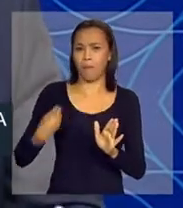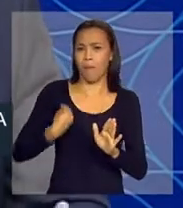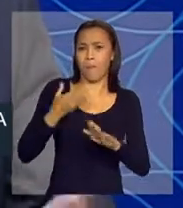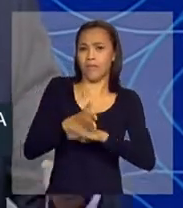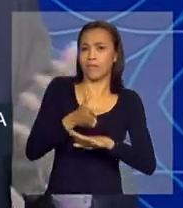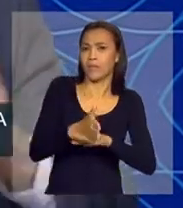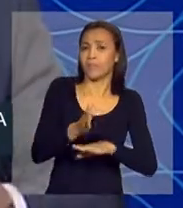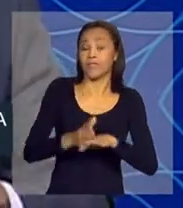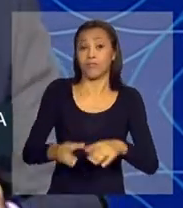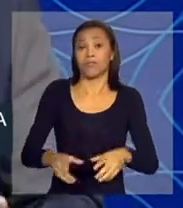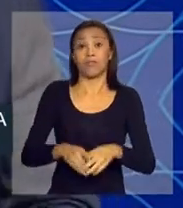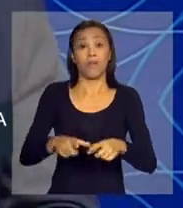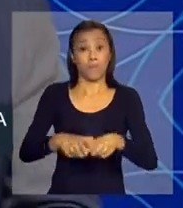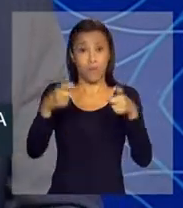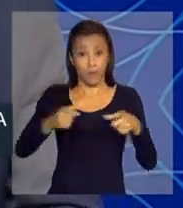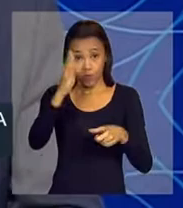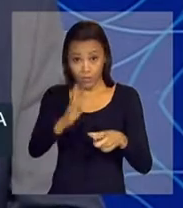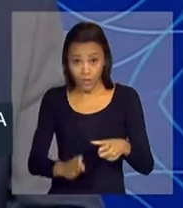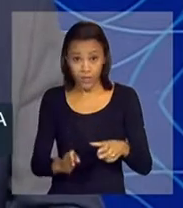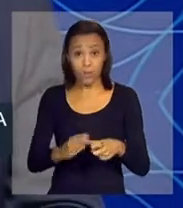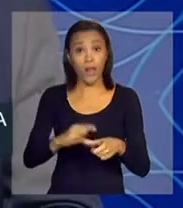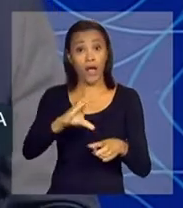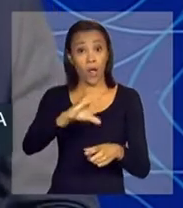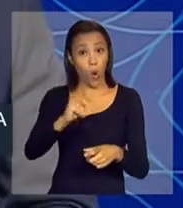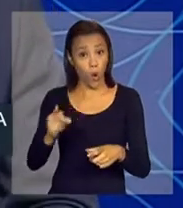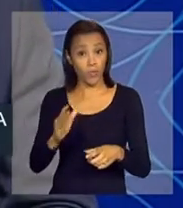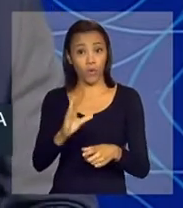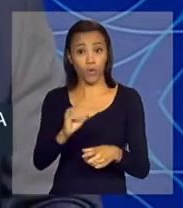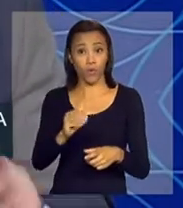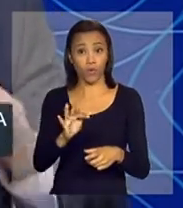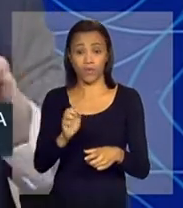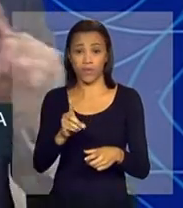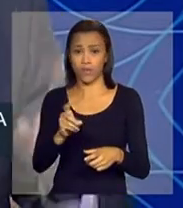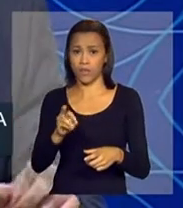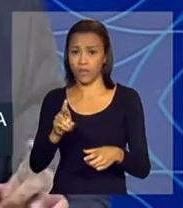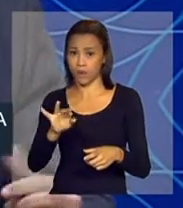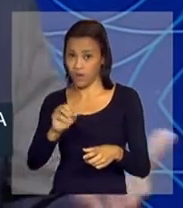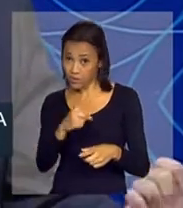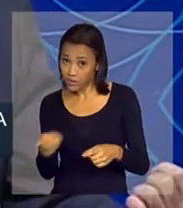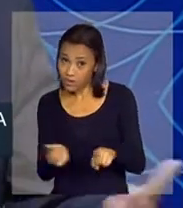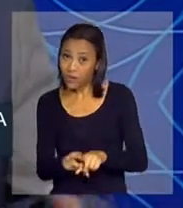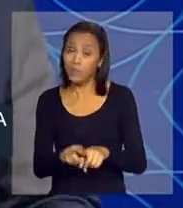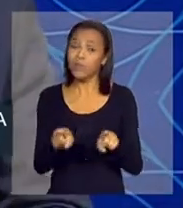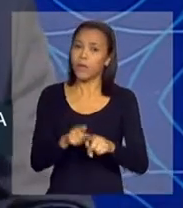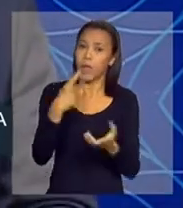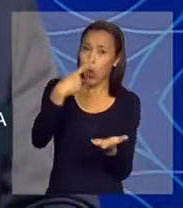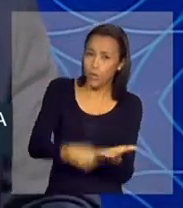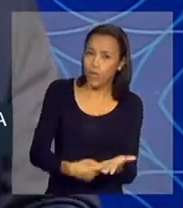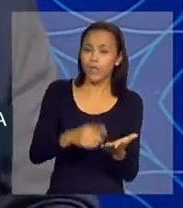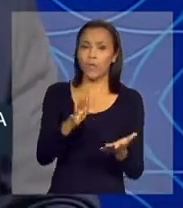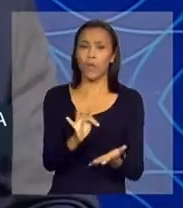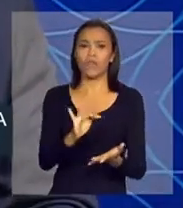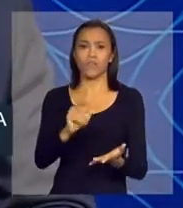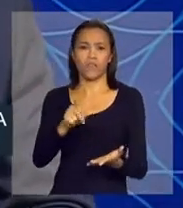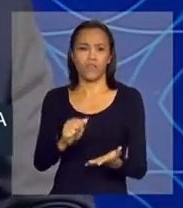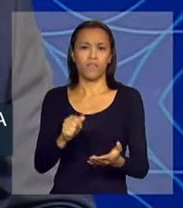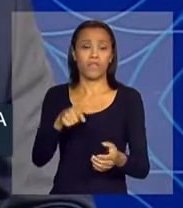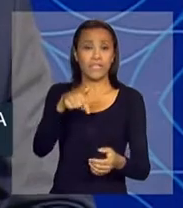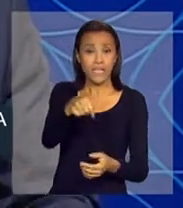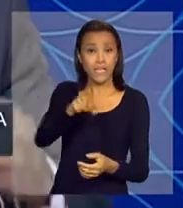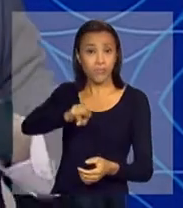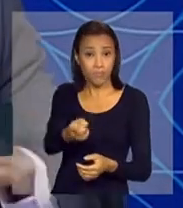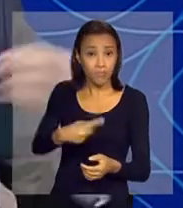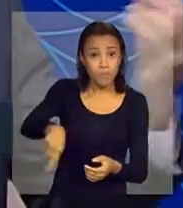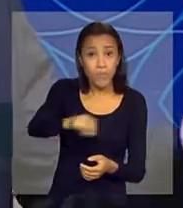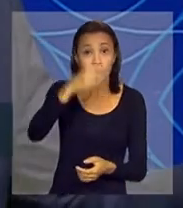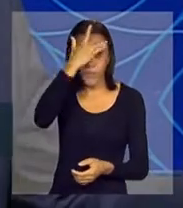brasileiros para a Copa das Confederações, conforme foi anunciado no vídeo, um recorte combinado com a FIFA de 7 mil voluntários,